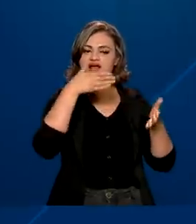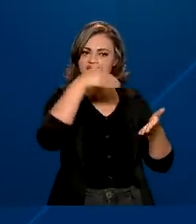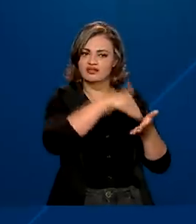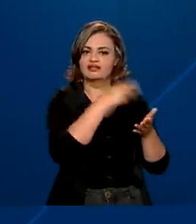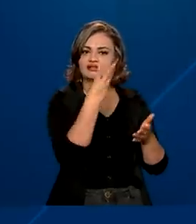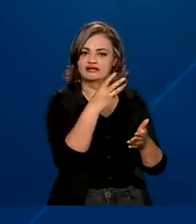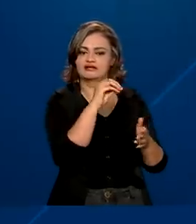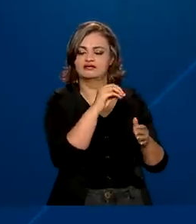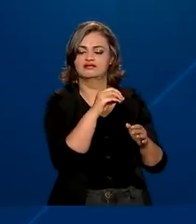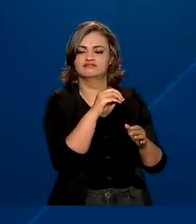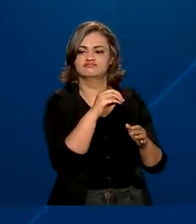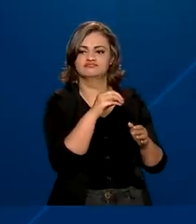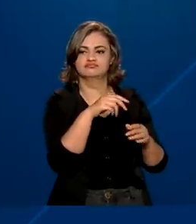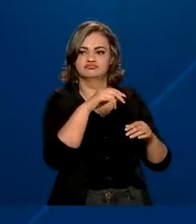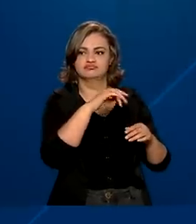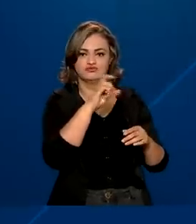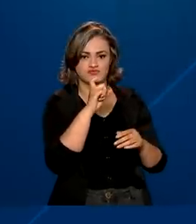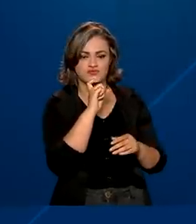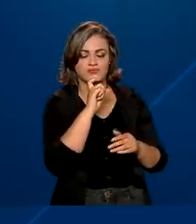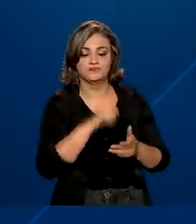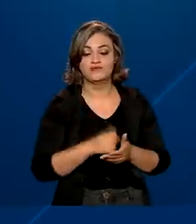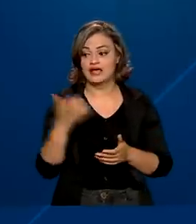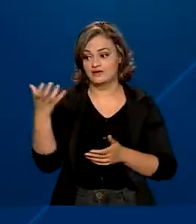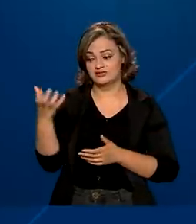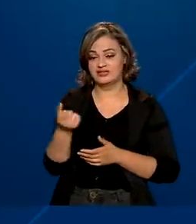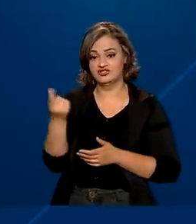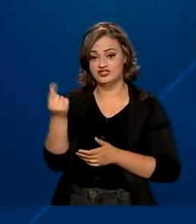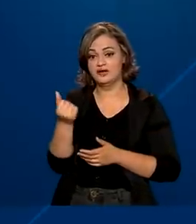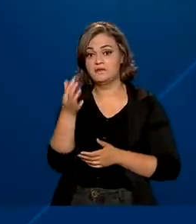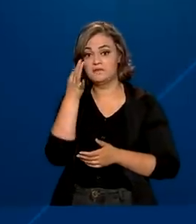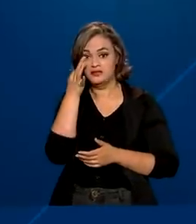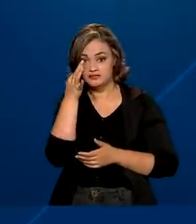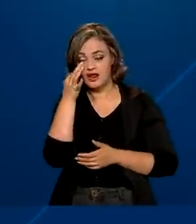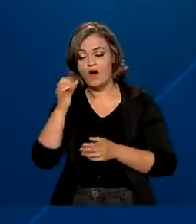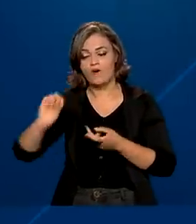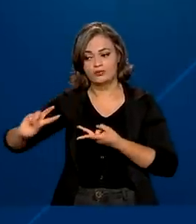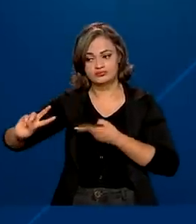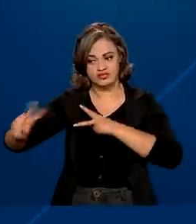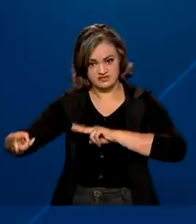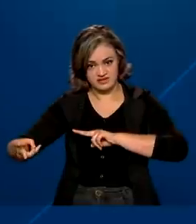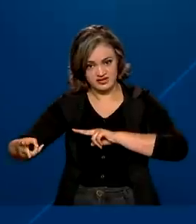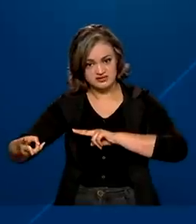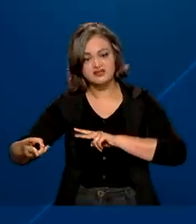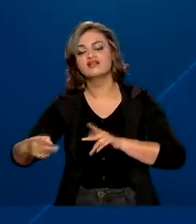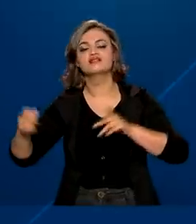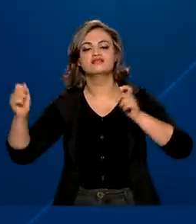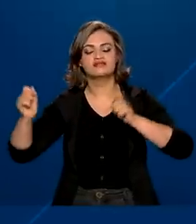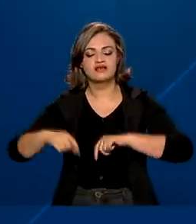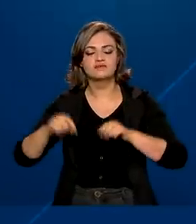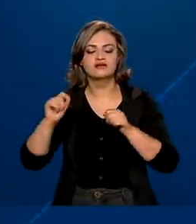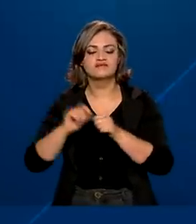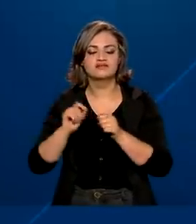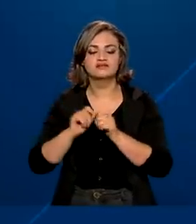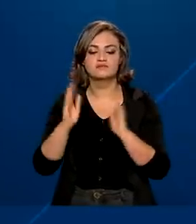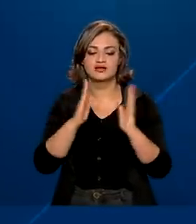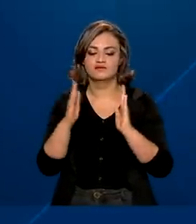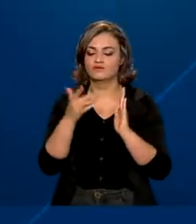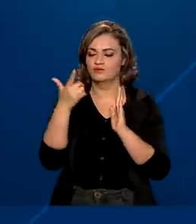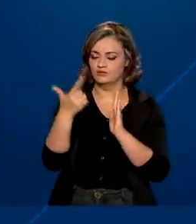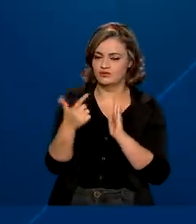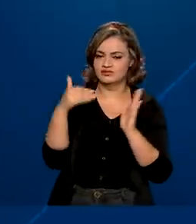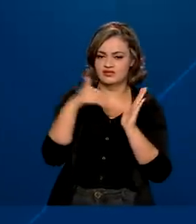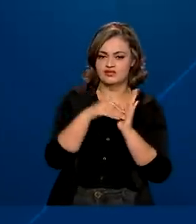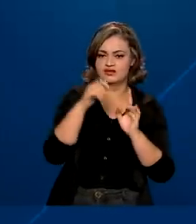de julho. Já os saques em dinheiro e a autorização para transferências poderão ser feitos entre 2